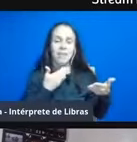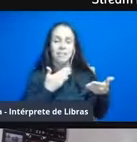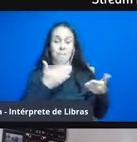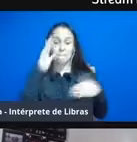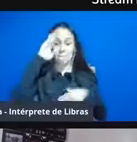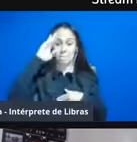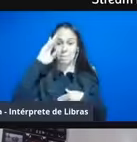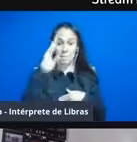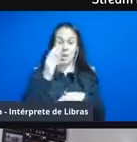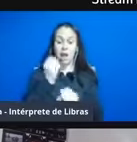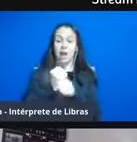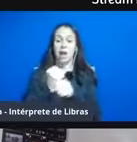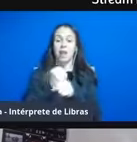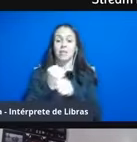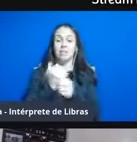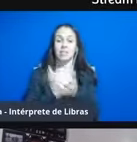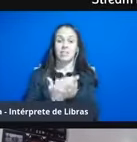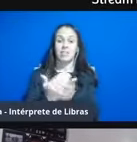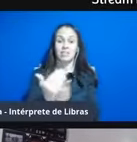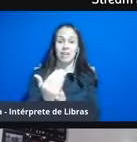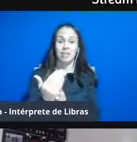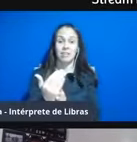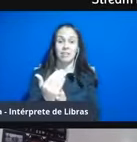e também aos...